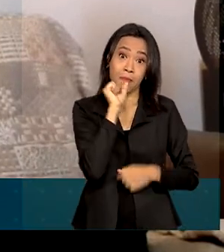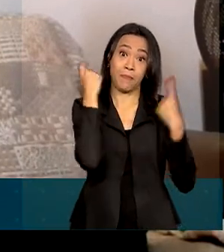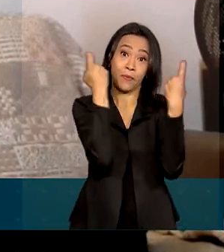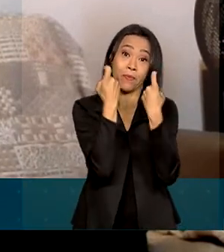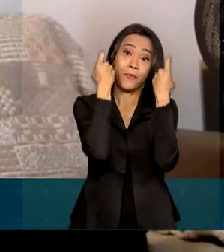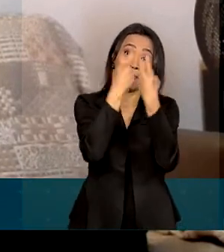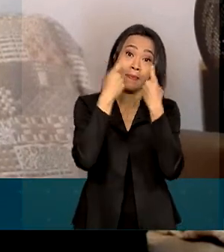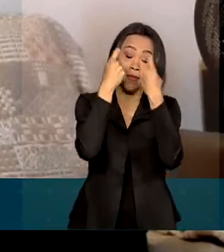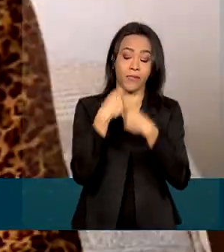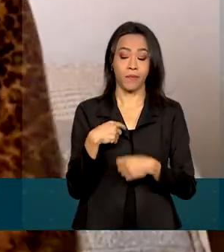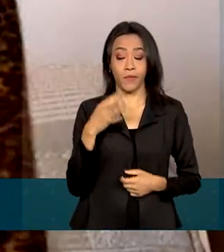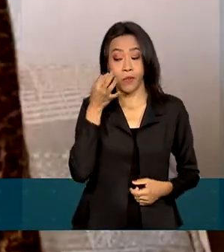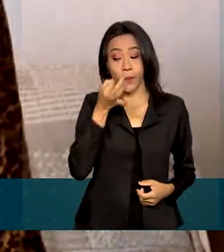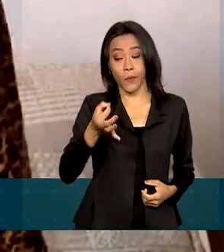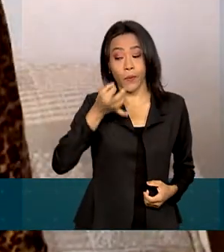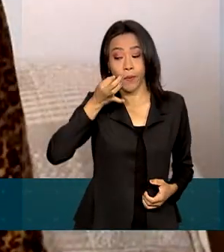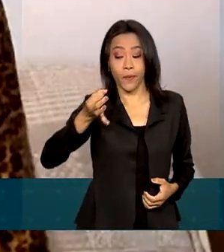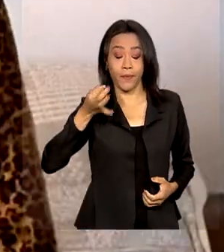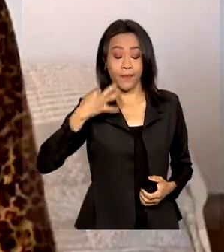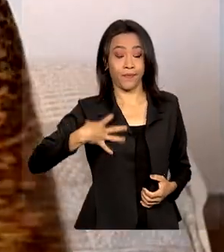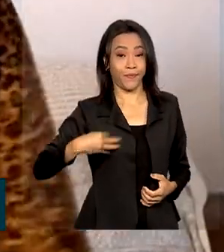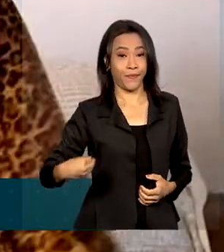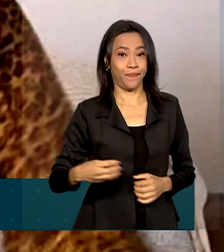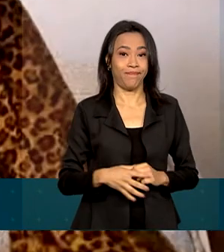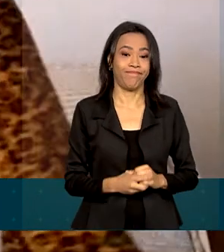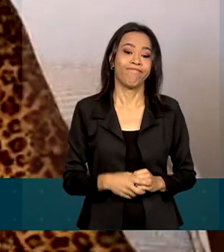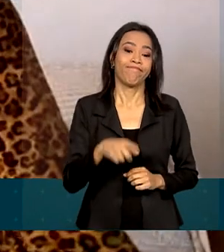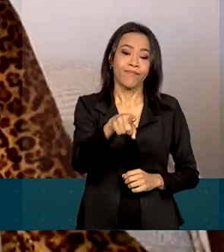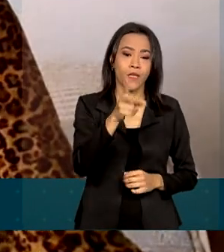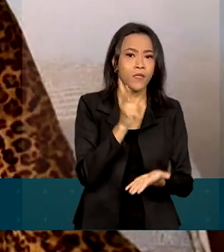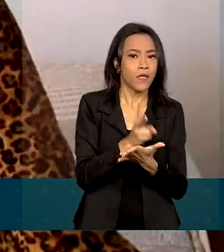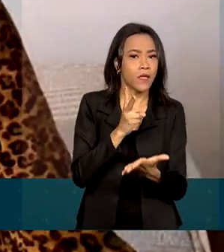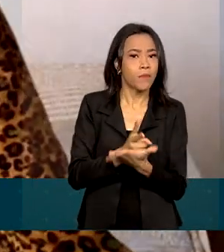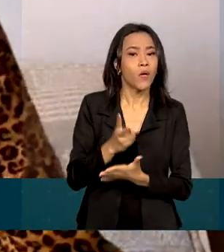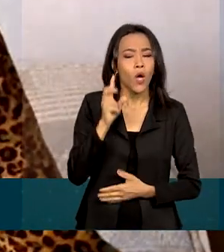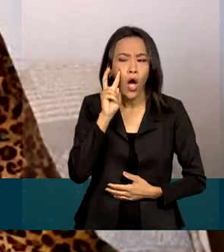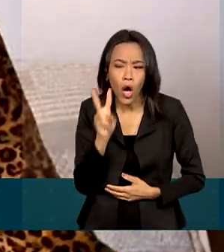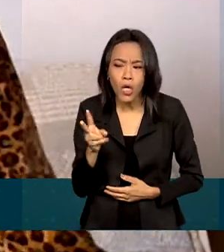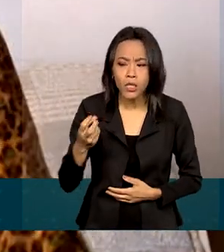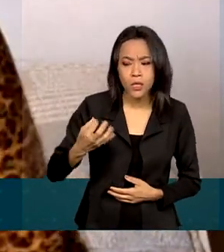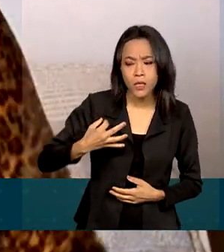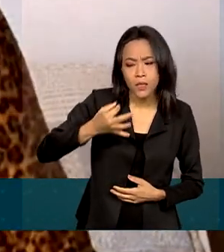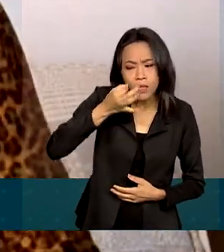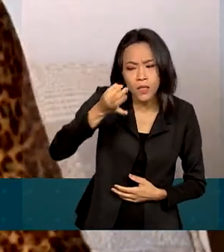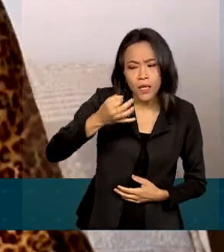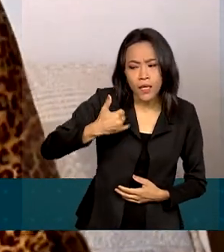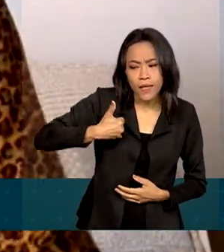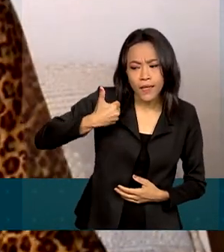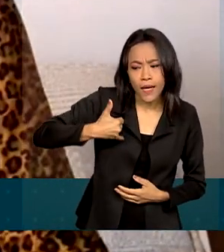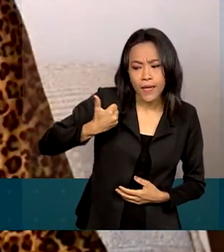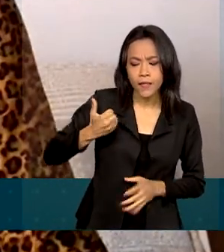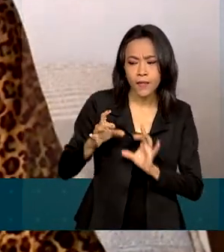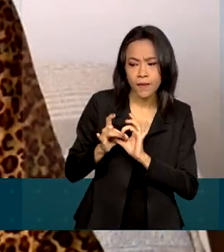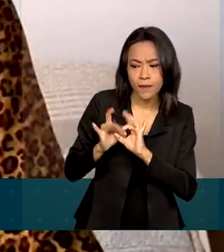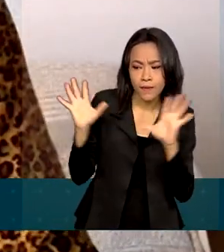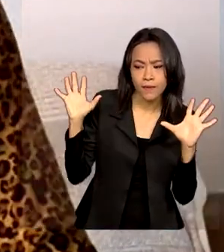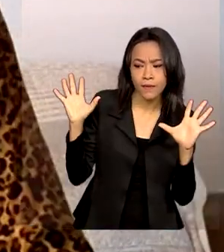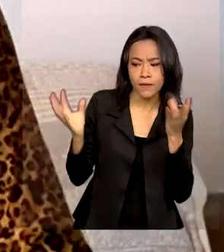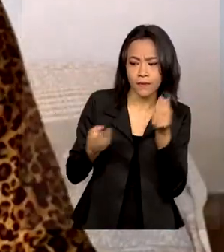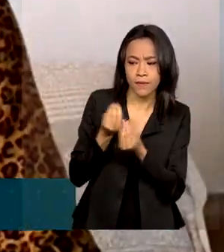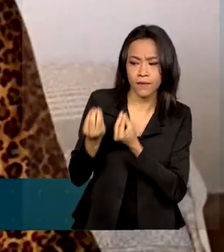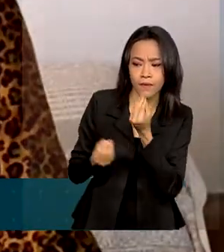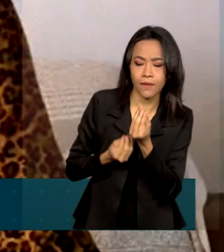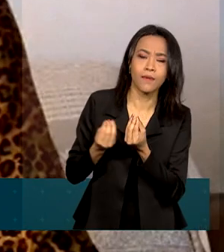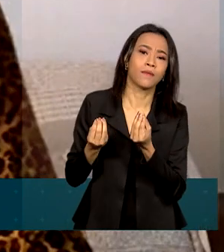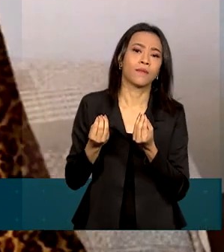está sempre de olho. A gente sempre olha a classificação, se é livre ou dependendo da idade. E se